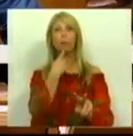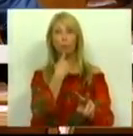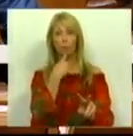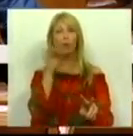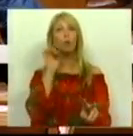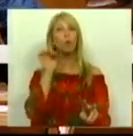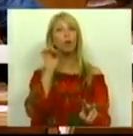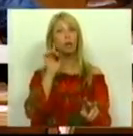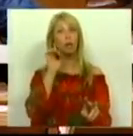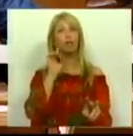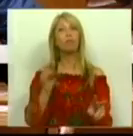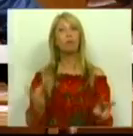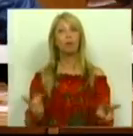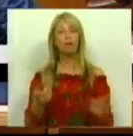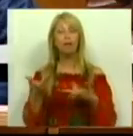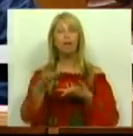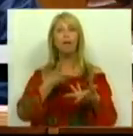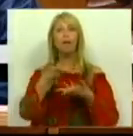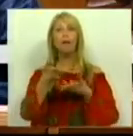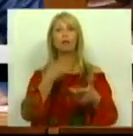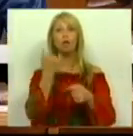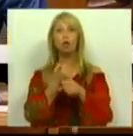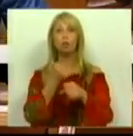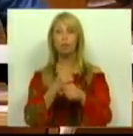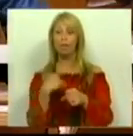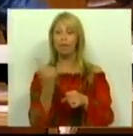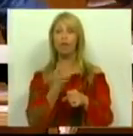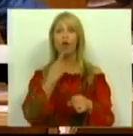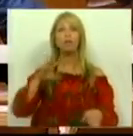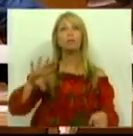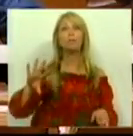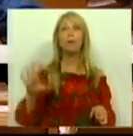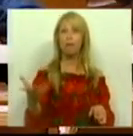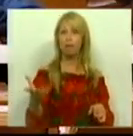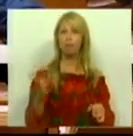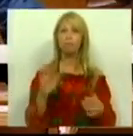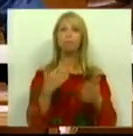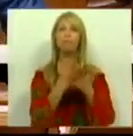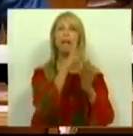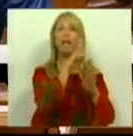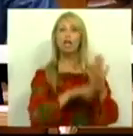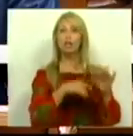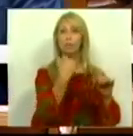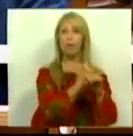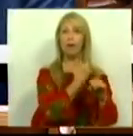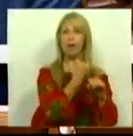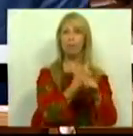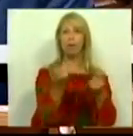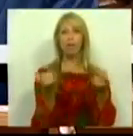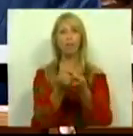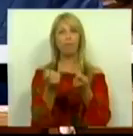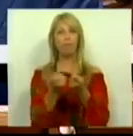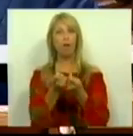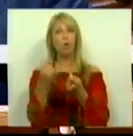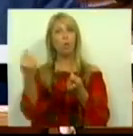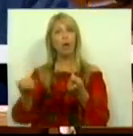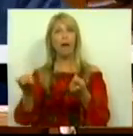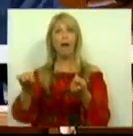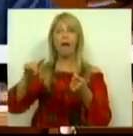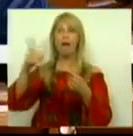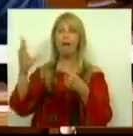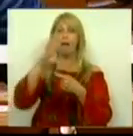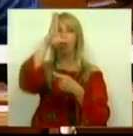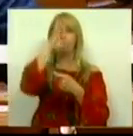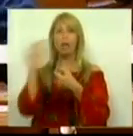qualitativamente as relações de trabalho no nosso país, aproximando o nosso regime laboral do existente nos demais Estados